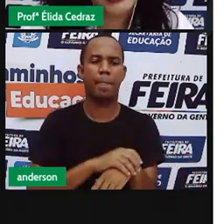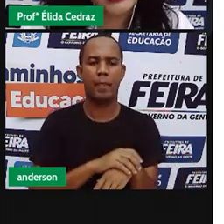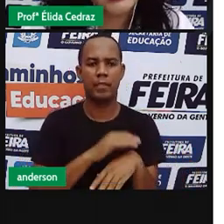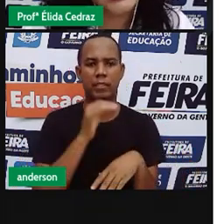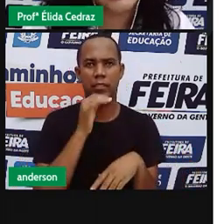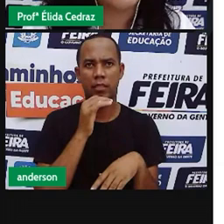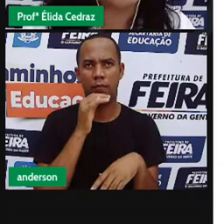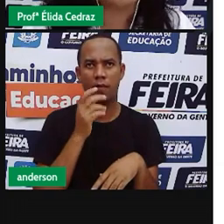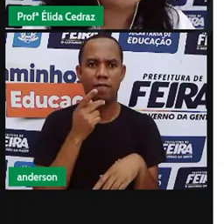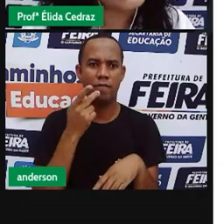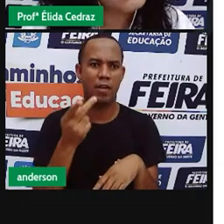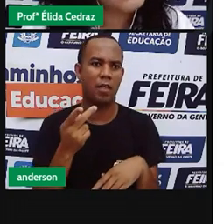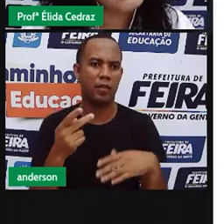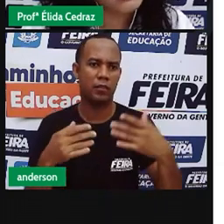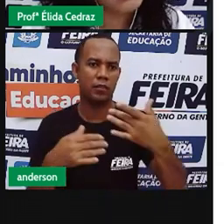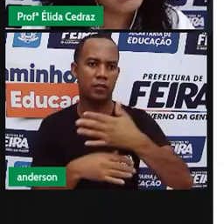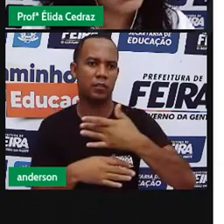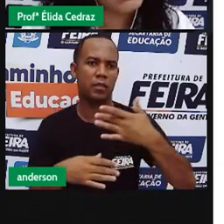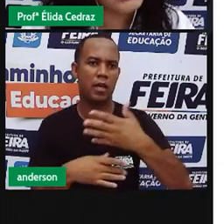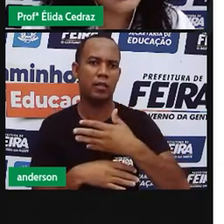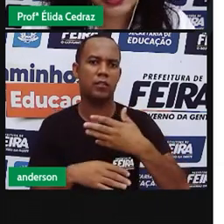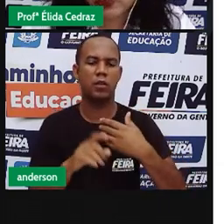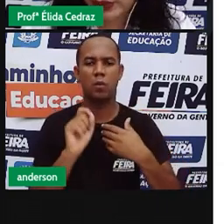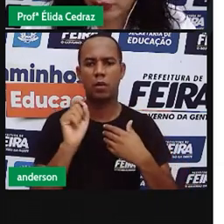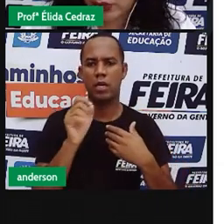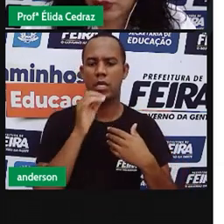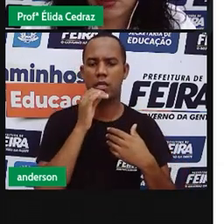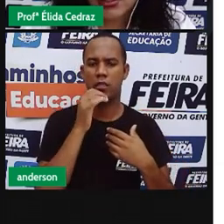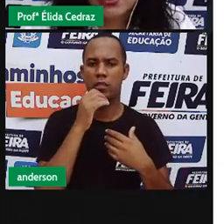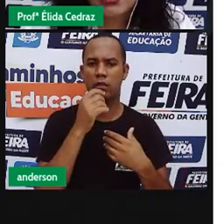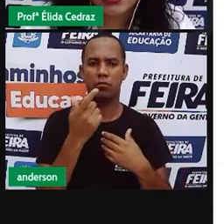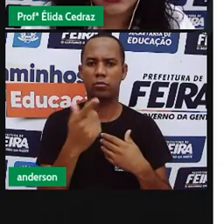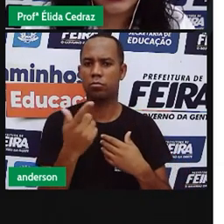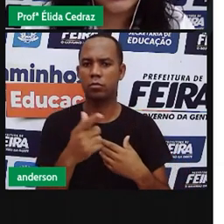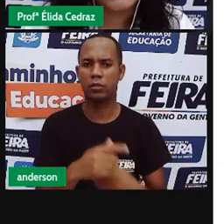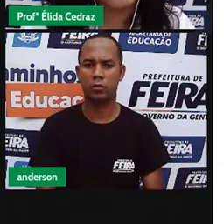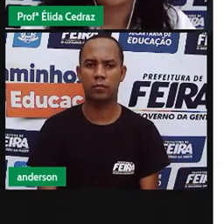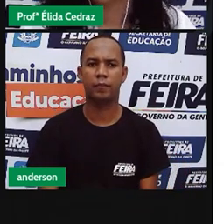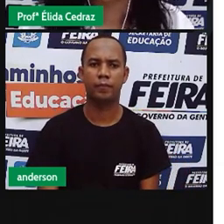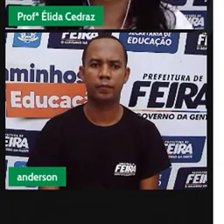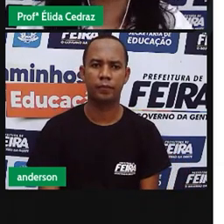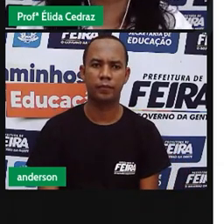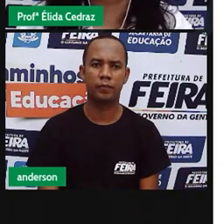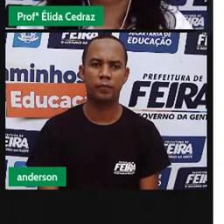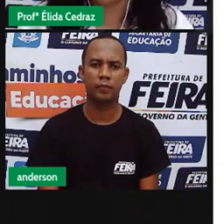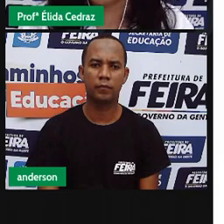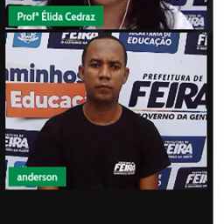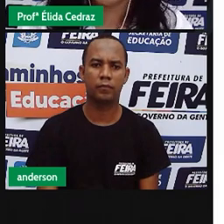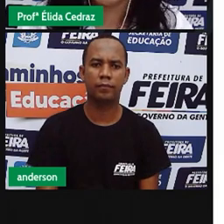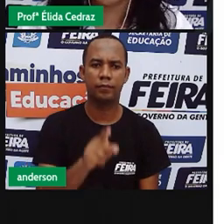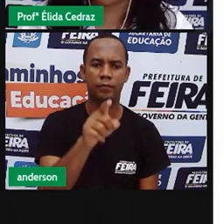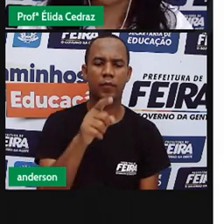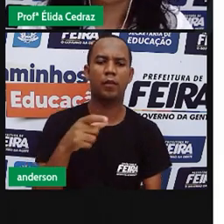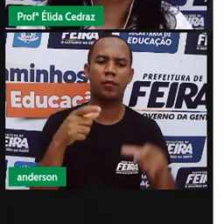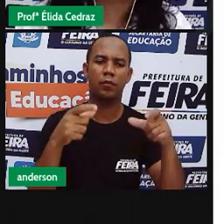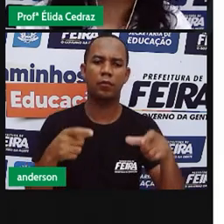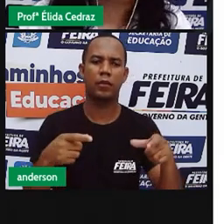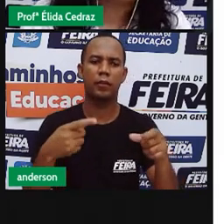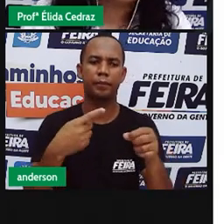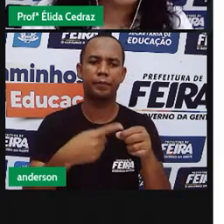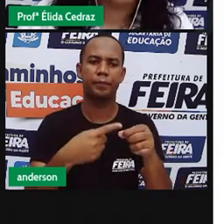cidade e acaba distraçando um pouco a zona rural. Olha só. Aqui é a Matinha.